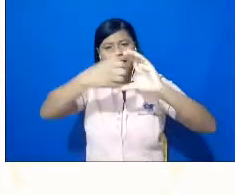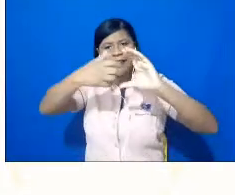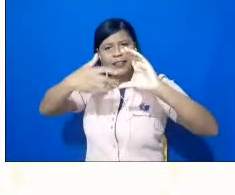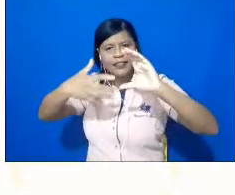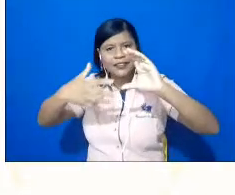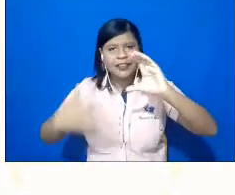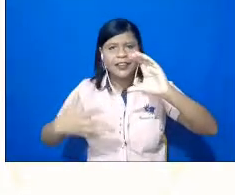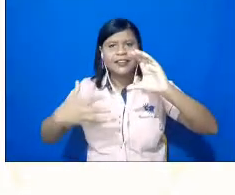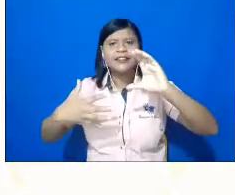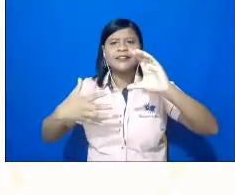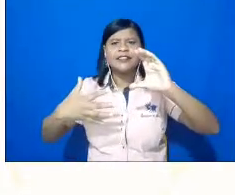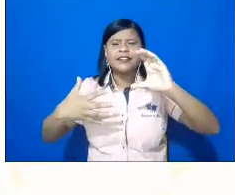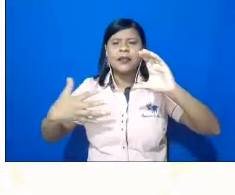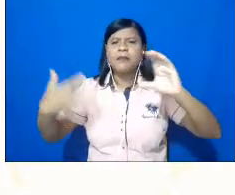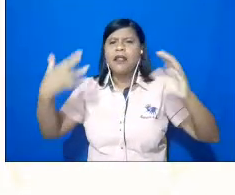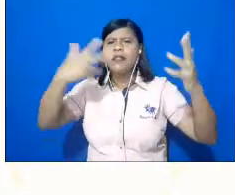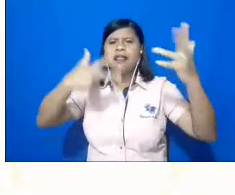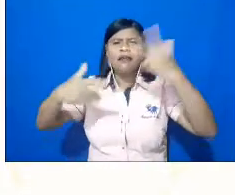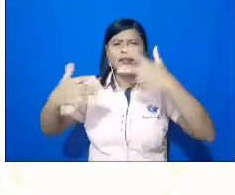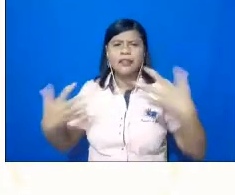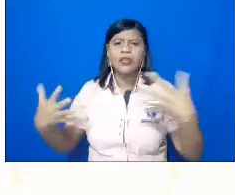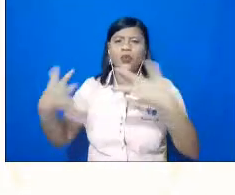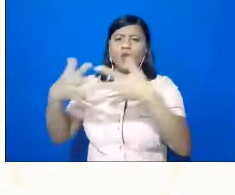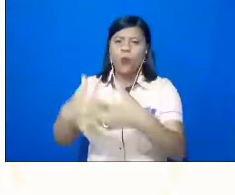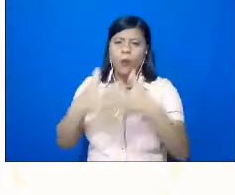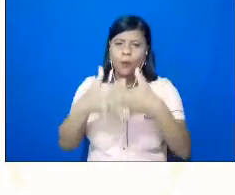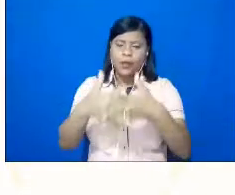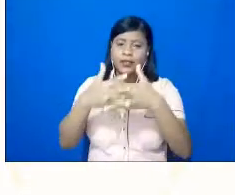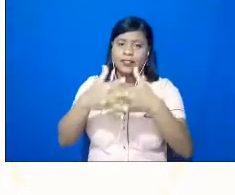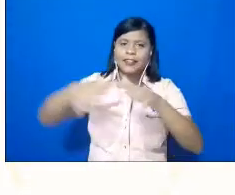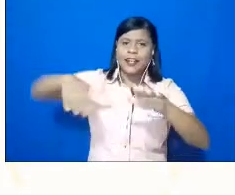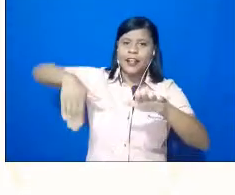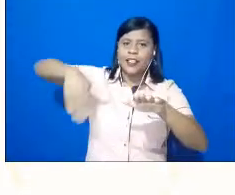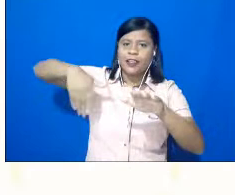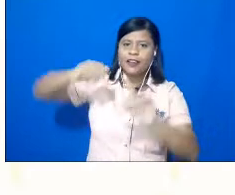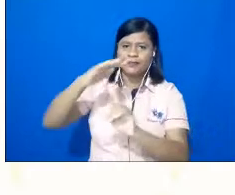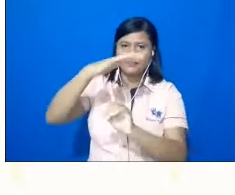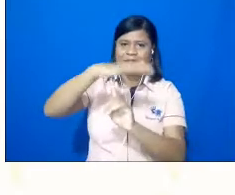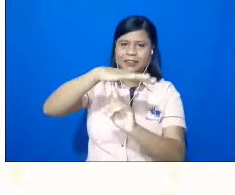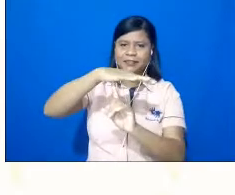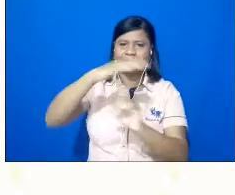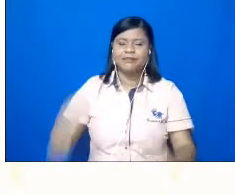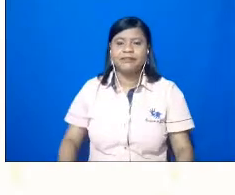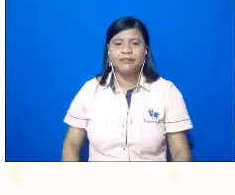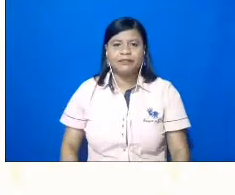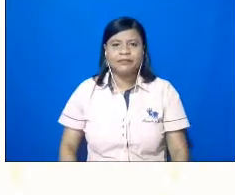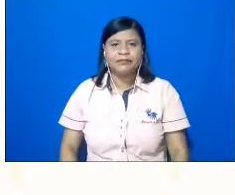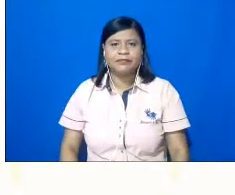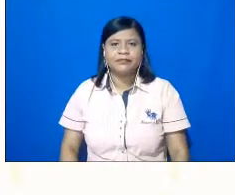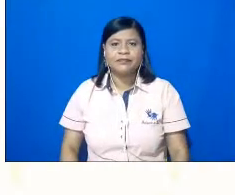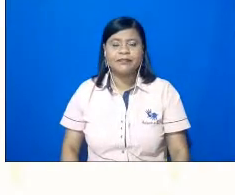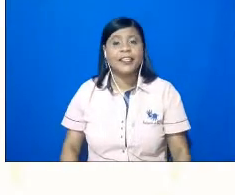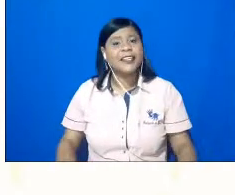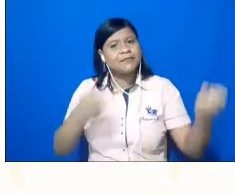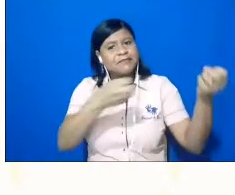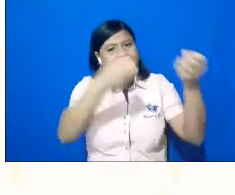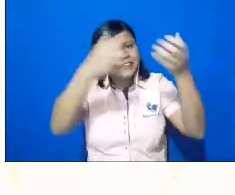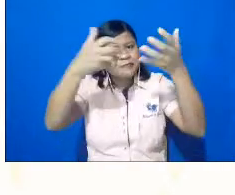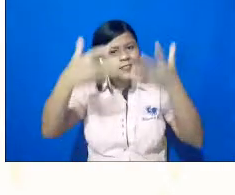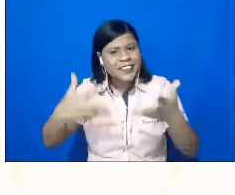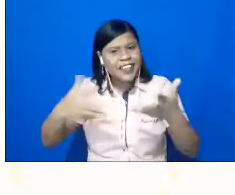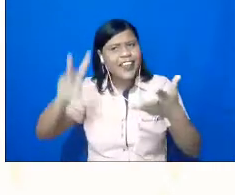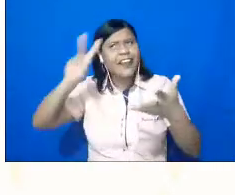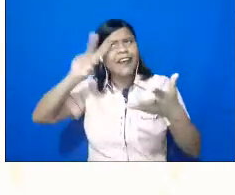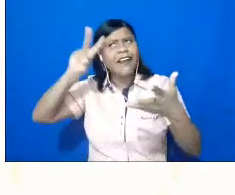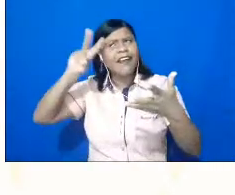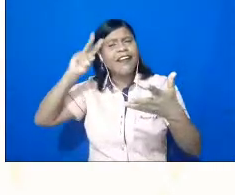belezas e complexidade do nosso Itália do Paraná. Então, o que eu teria para trazer e relembrar um